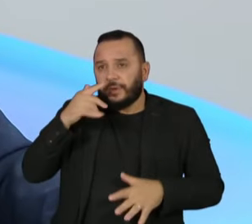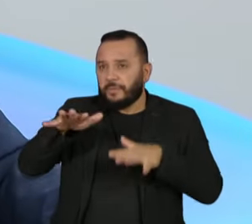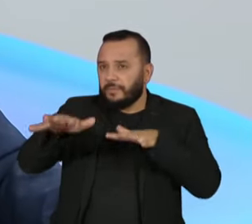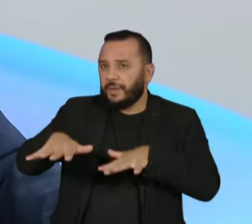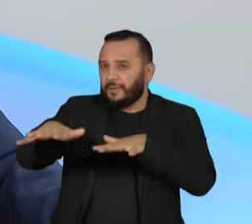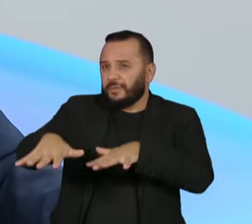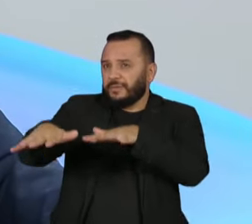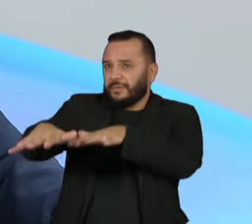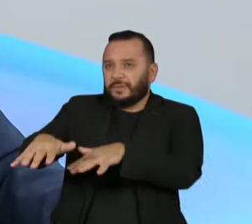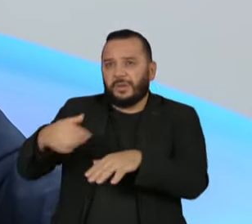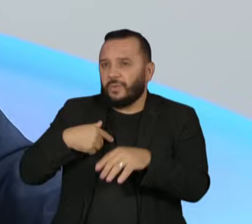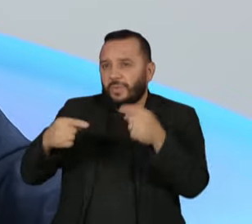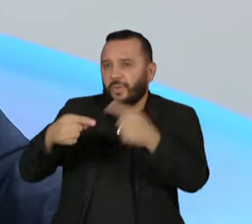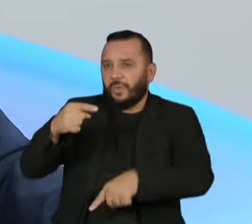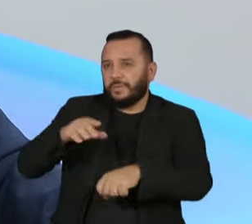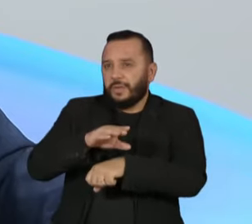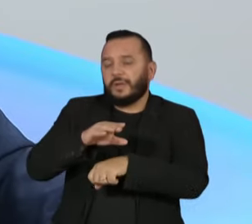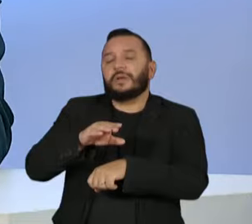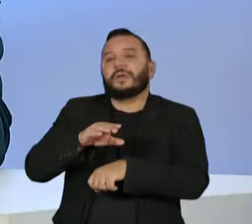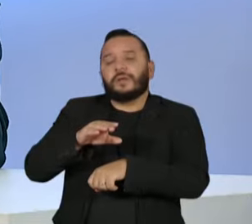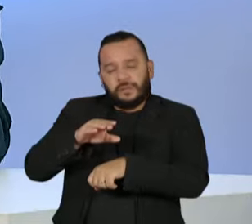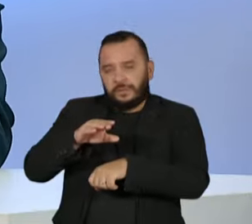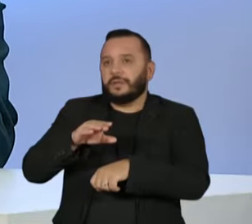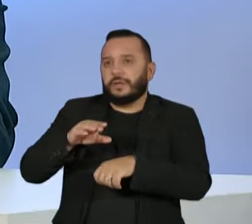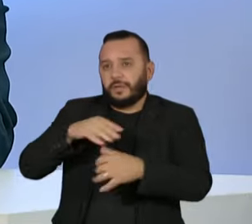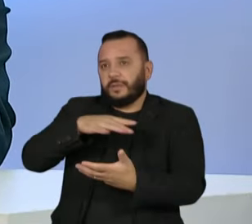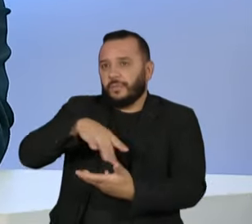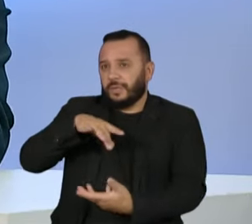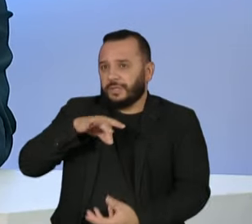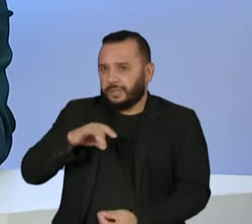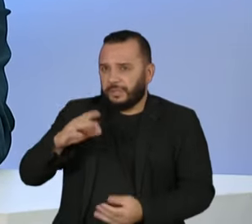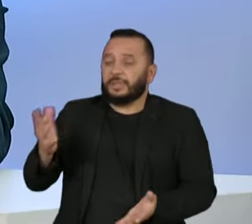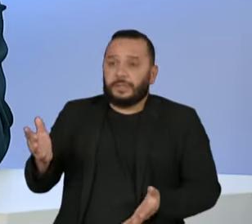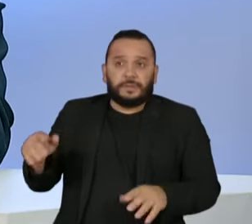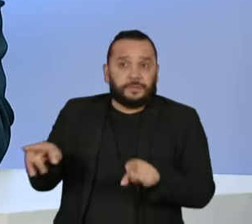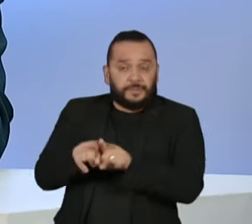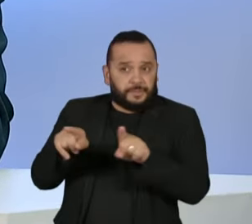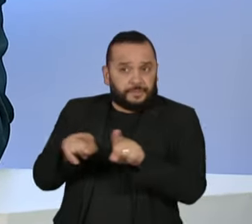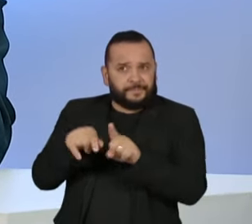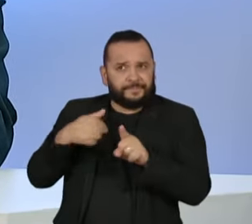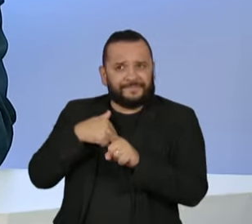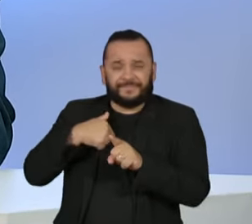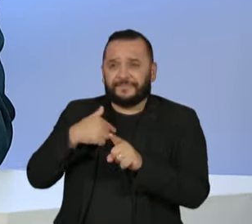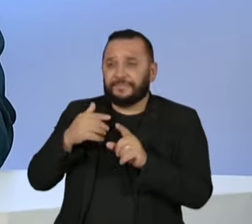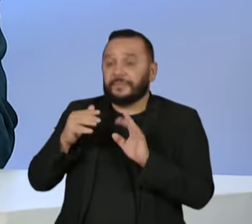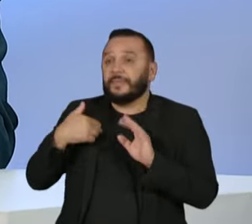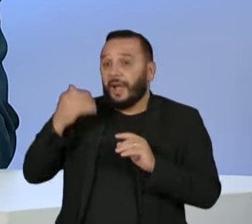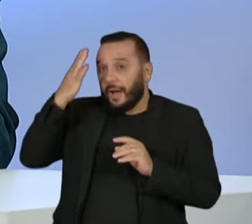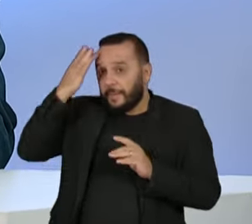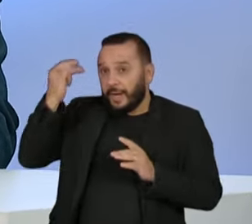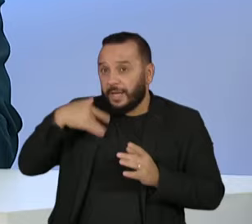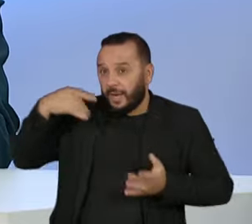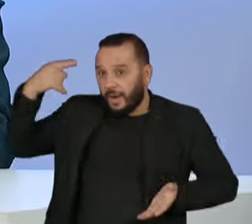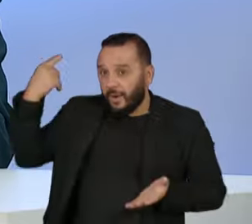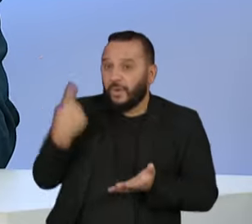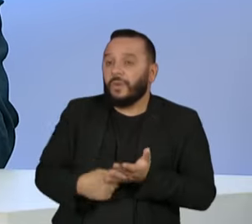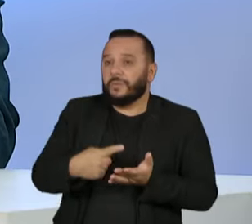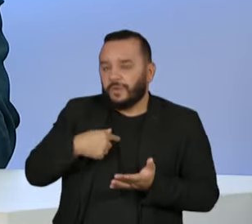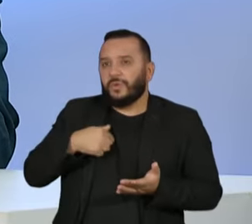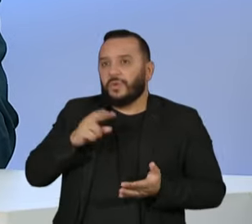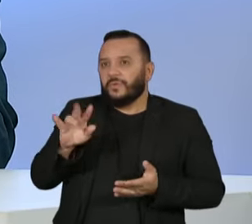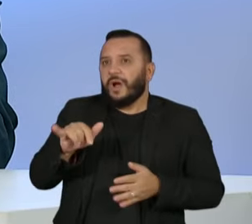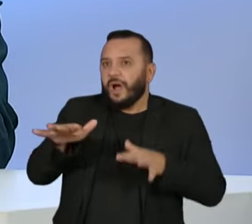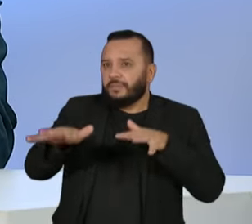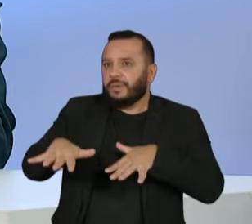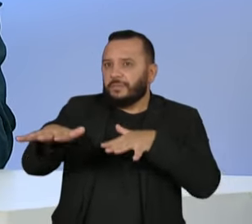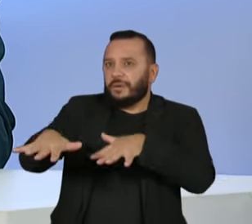uma série de atos desse tipo que contestam o resultado das urnas pelo Brasil e amanhã são previstos outros, dada a ocasião